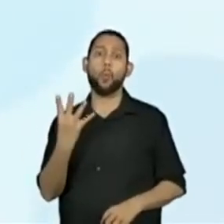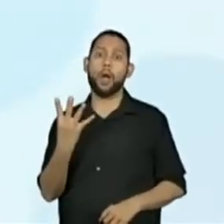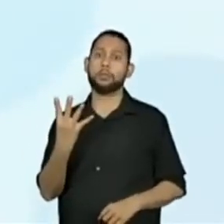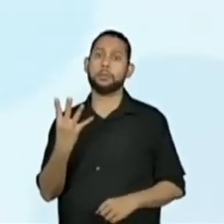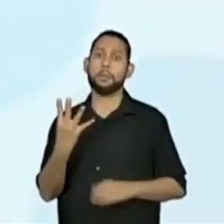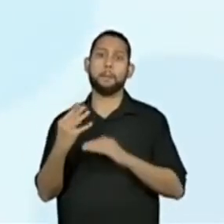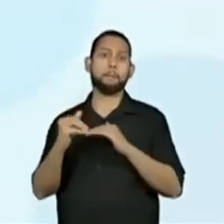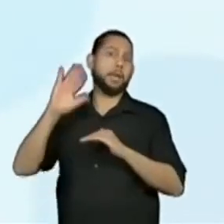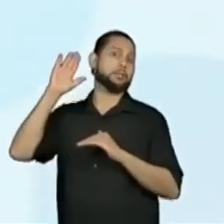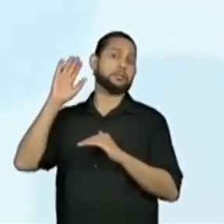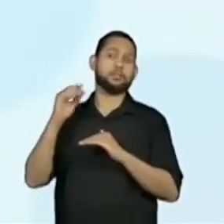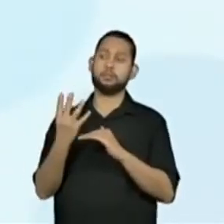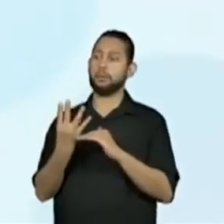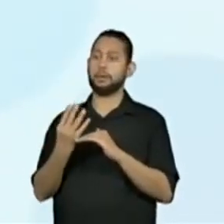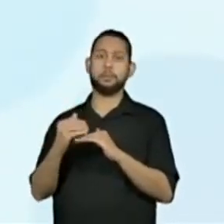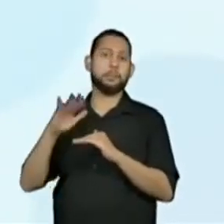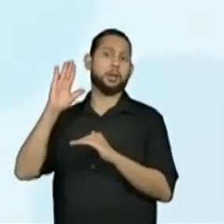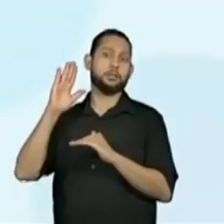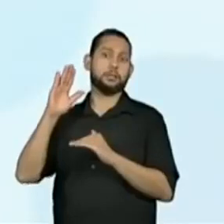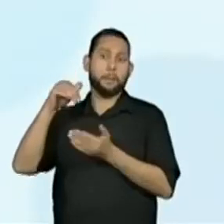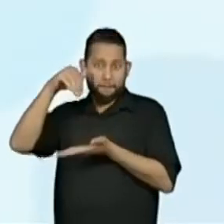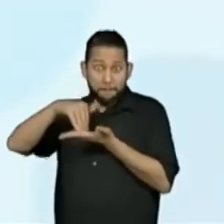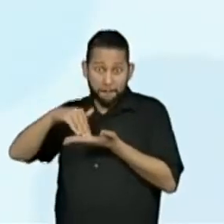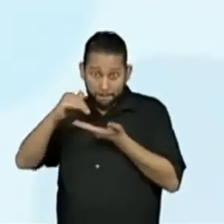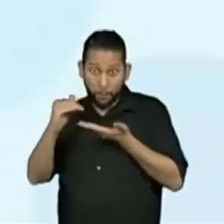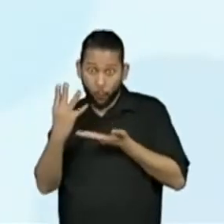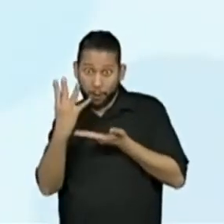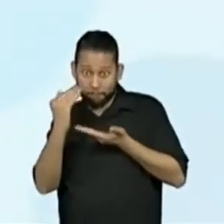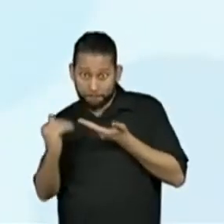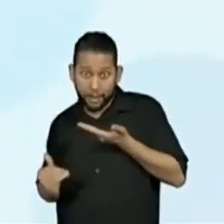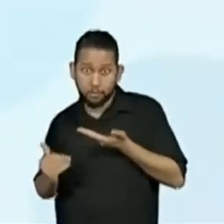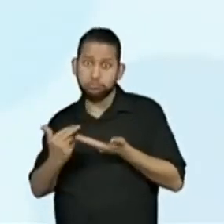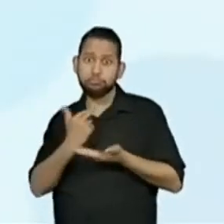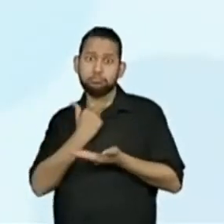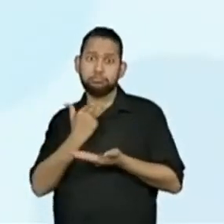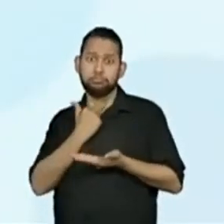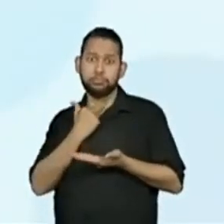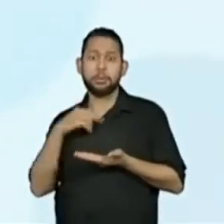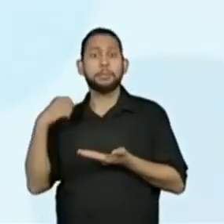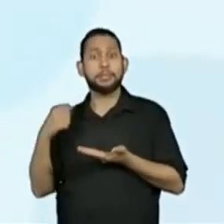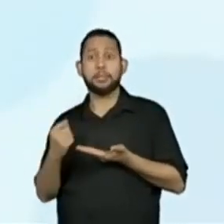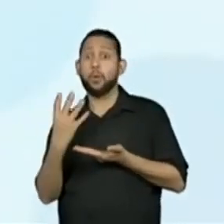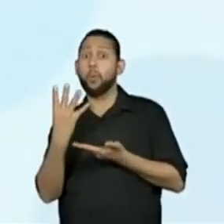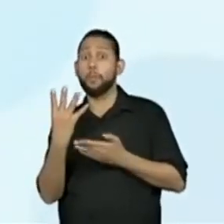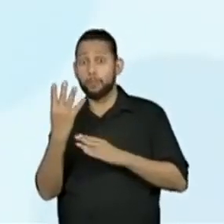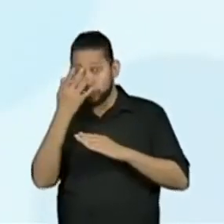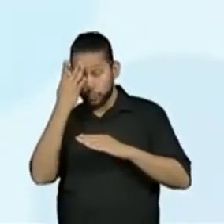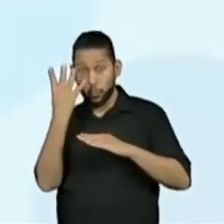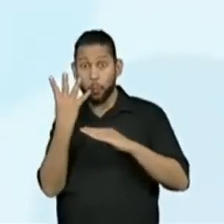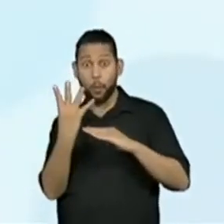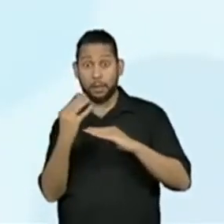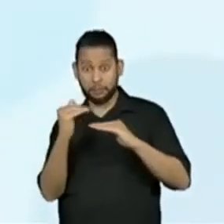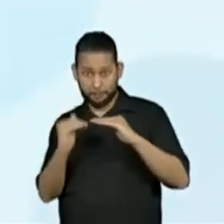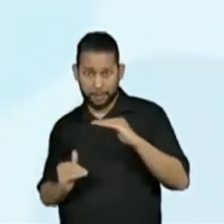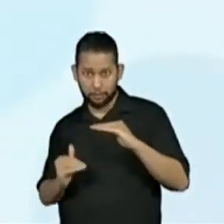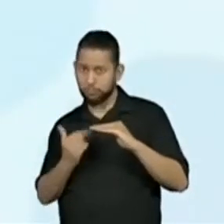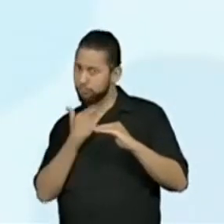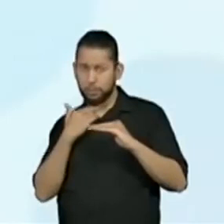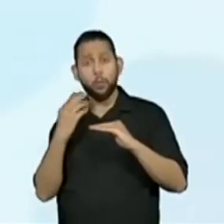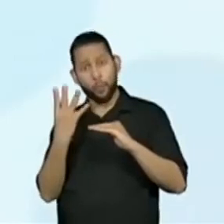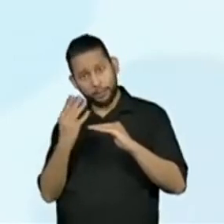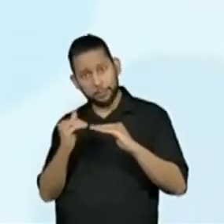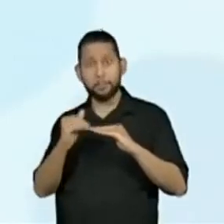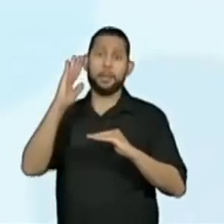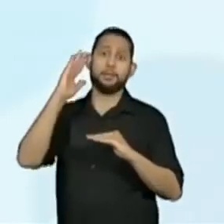quatro. Então, quando você for brincar de pique-bandeira, precisa chamar uma galerinha aí de, no mínimo, quatro